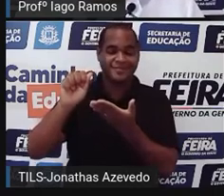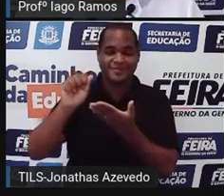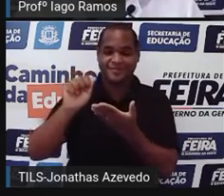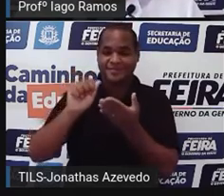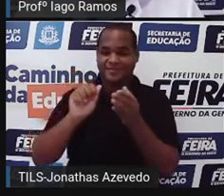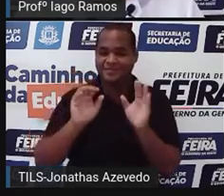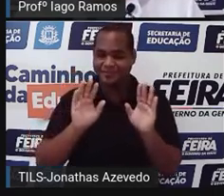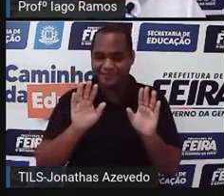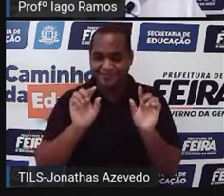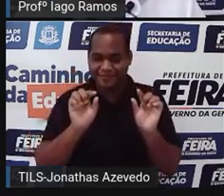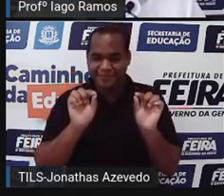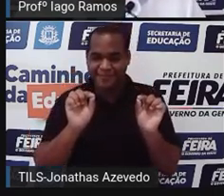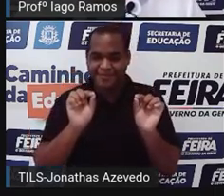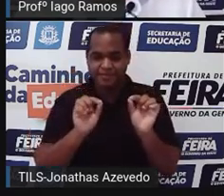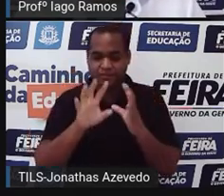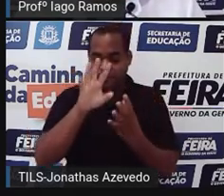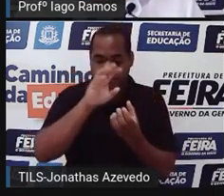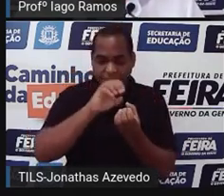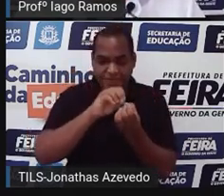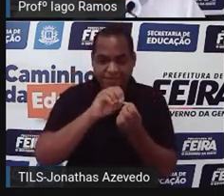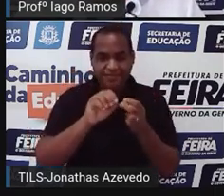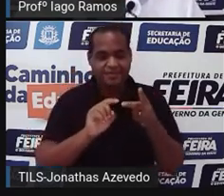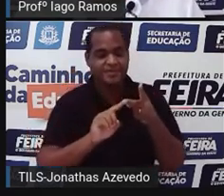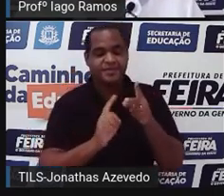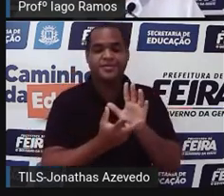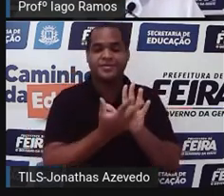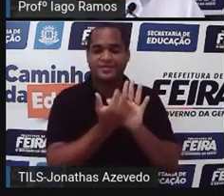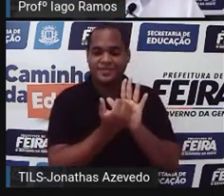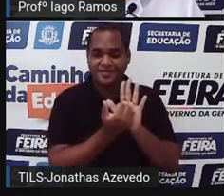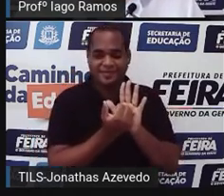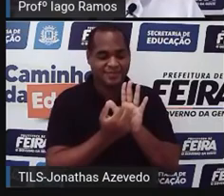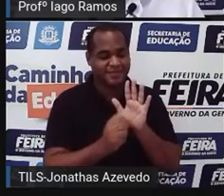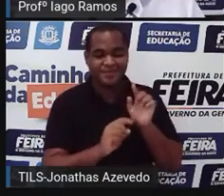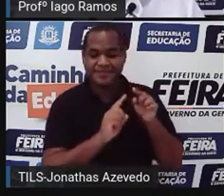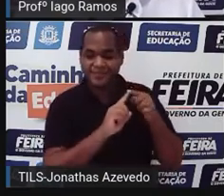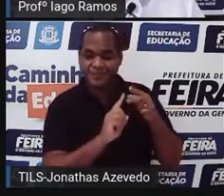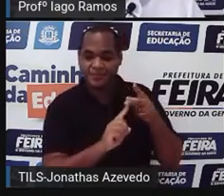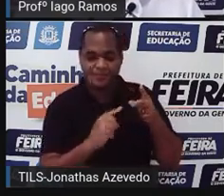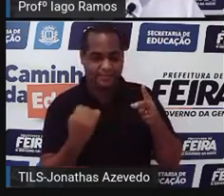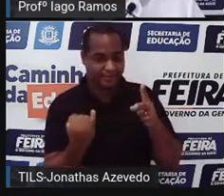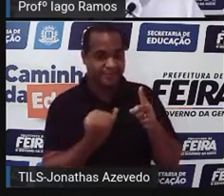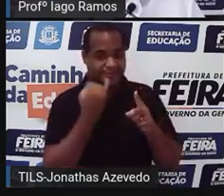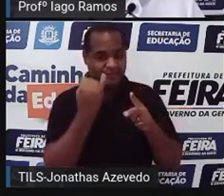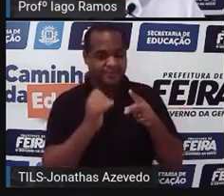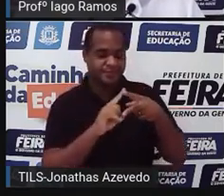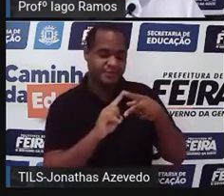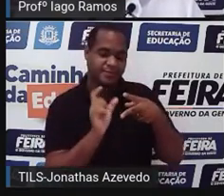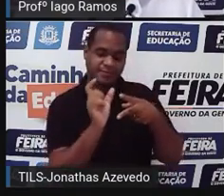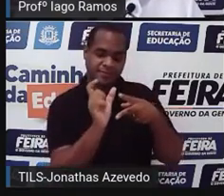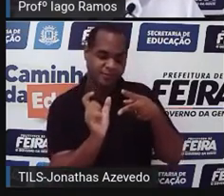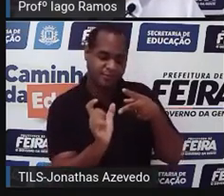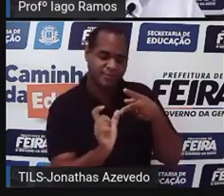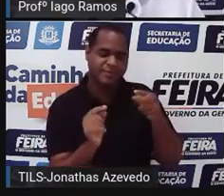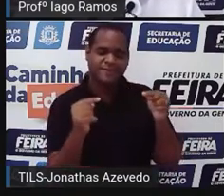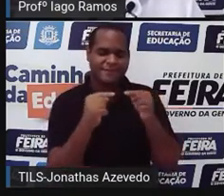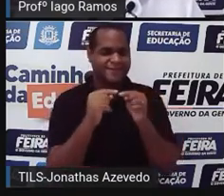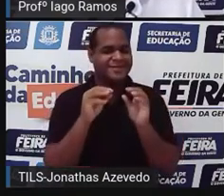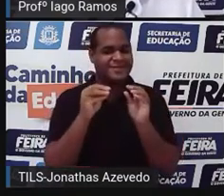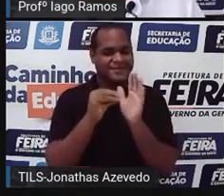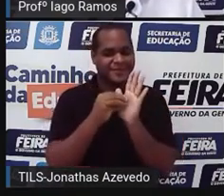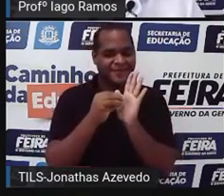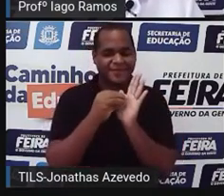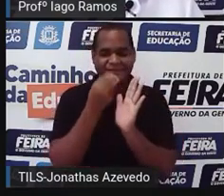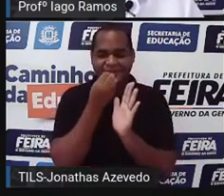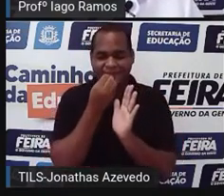seja, né, resumidas e ilustradas. Essas são as duas palavras que faltam ali. Então,